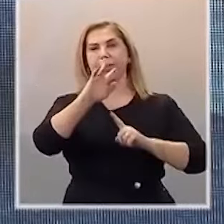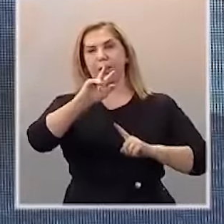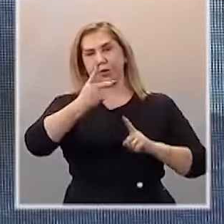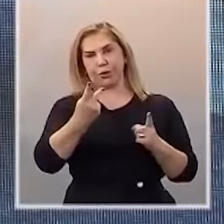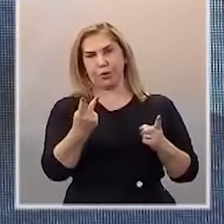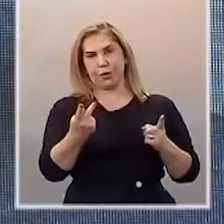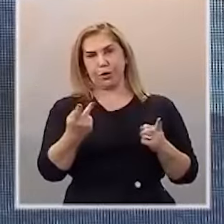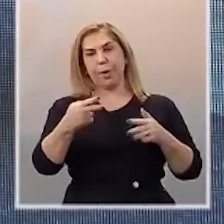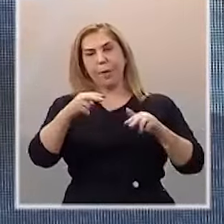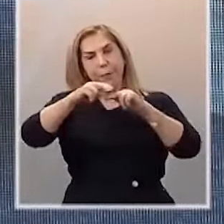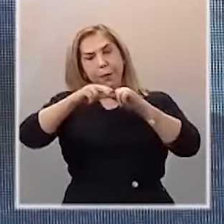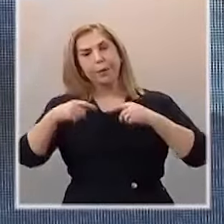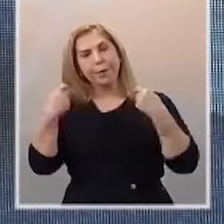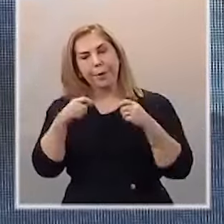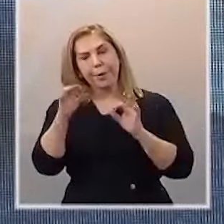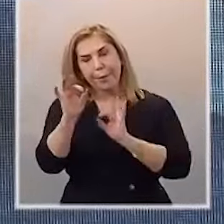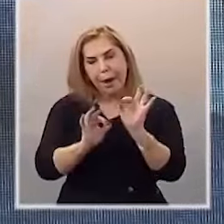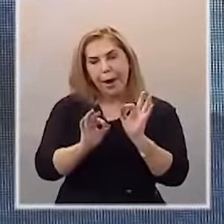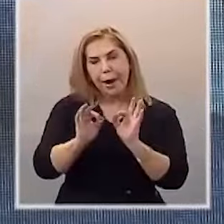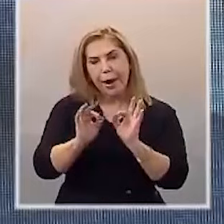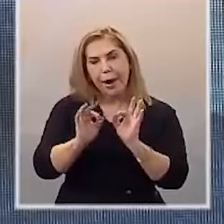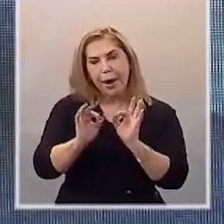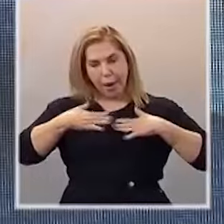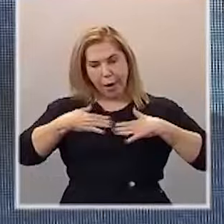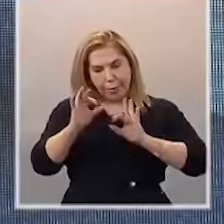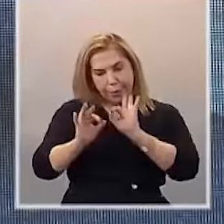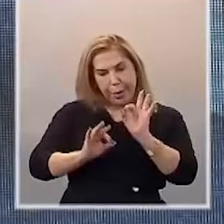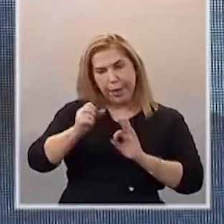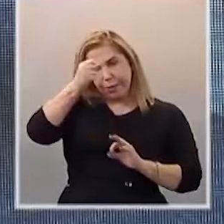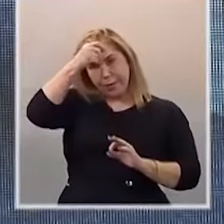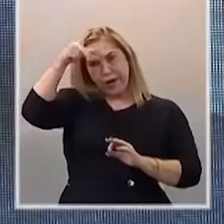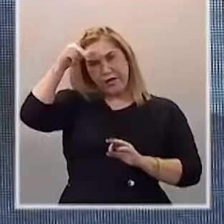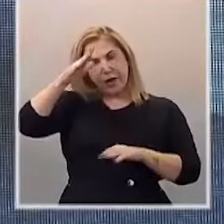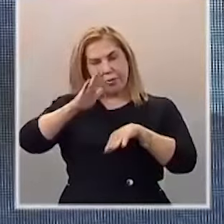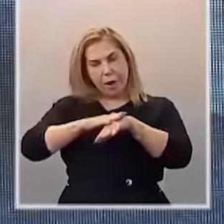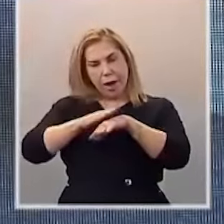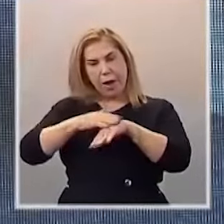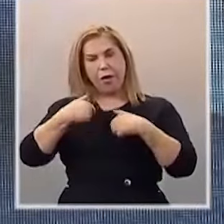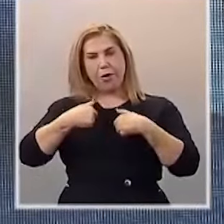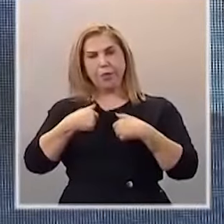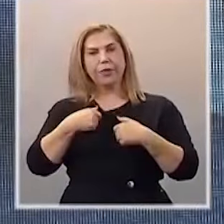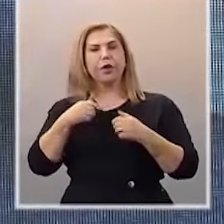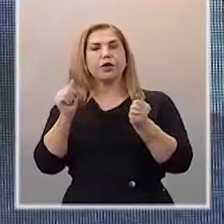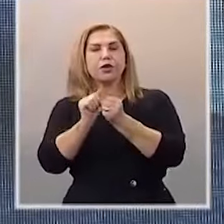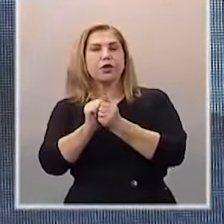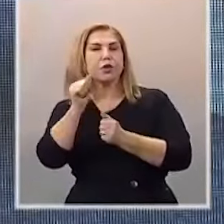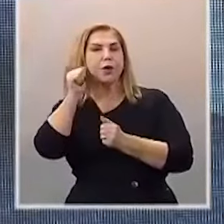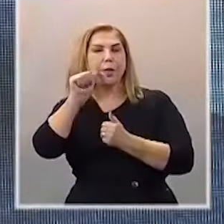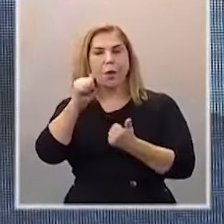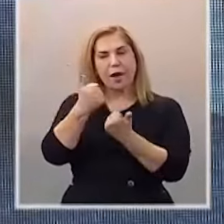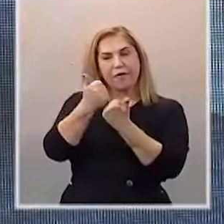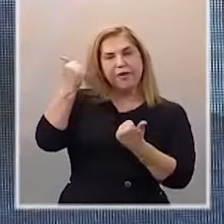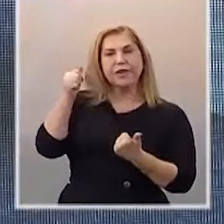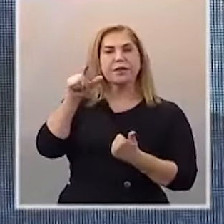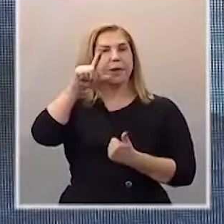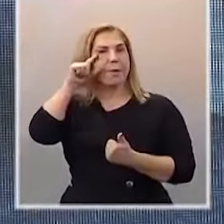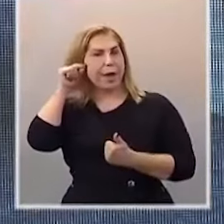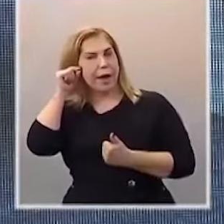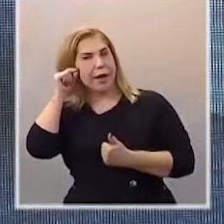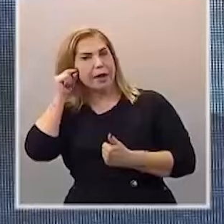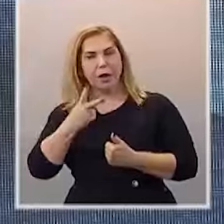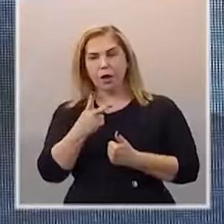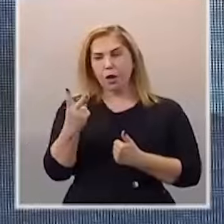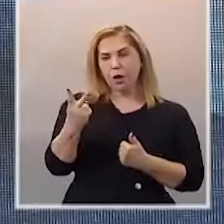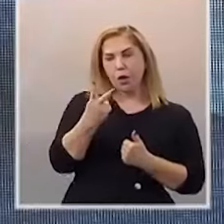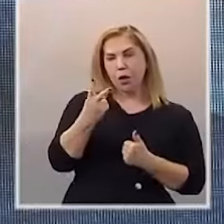que estar preparado para ser prefeito e eu me preparei muito. E por isso eu e a Bela, que é a minha vice, numa dobrada do campo